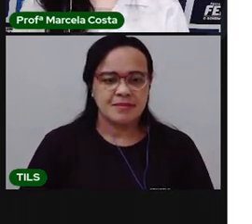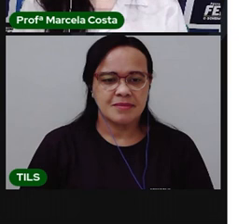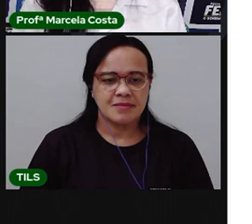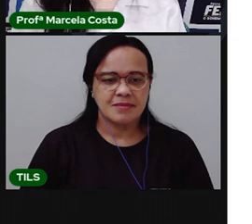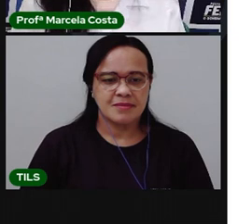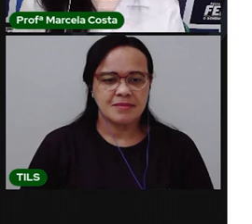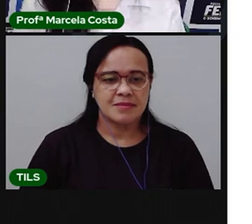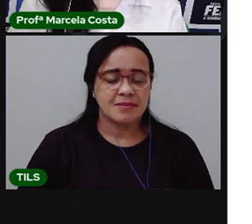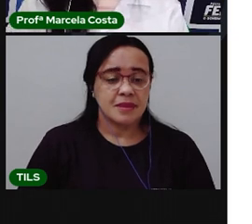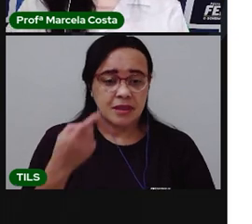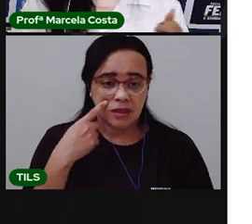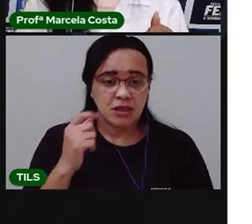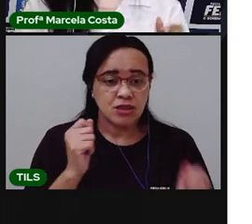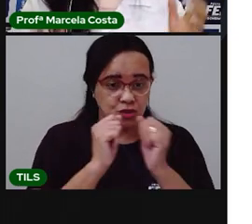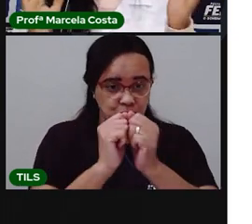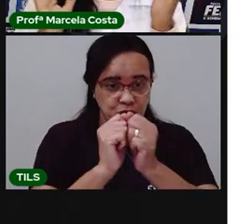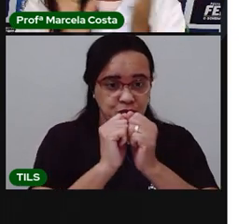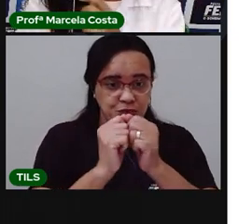Vamos fazer juntos?